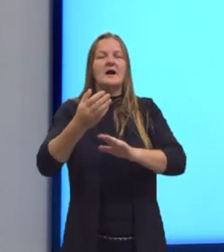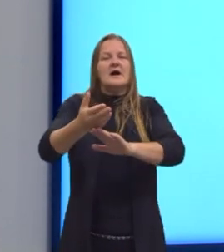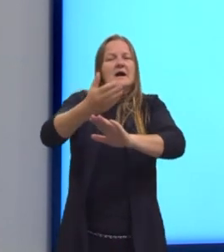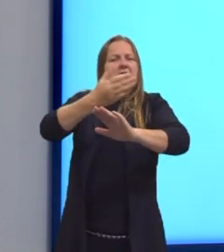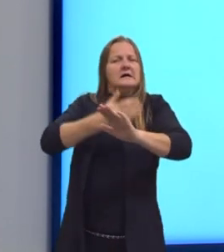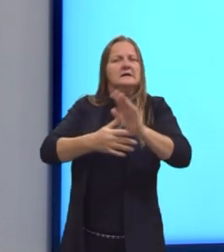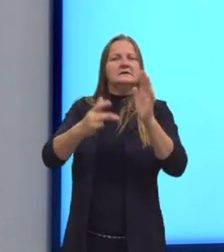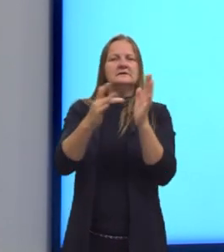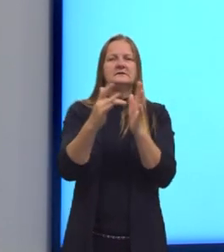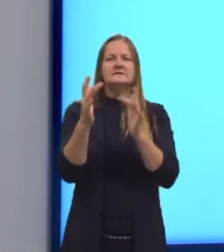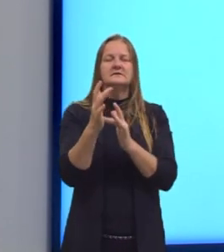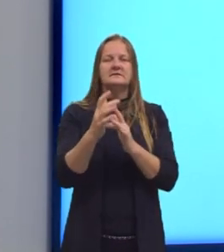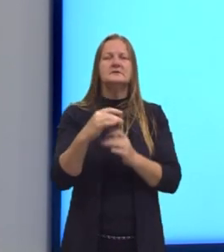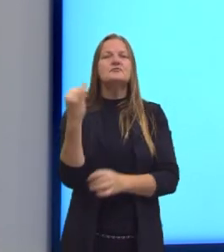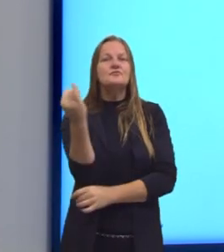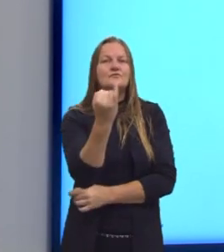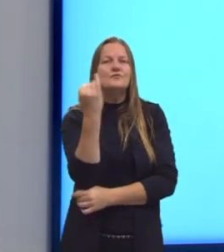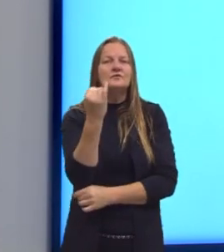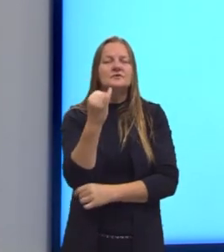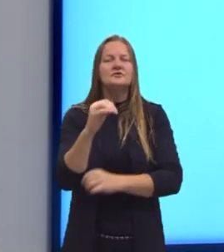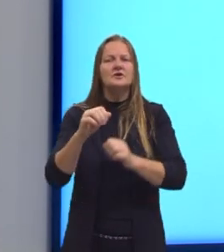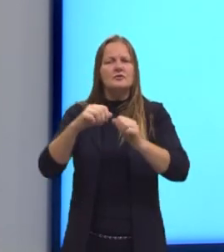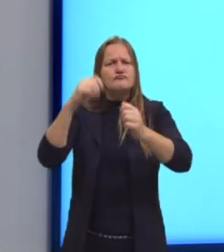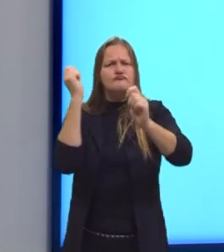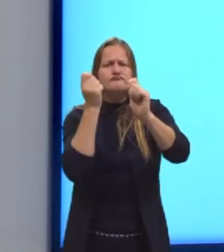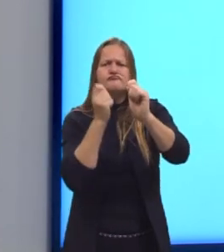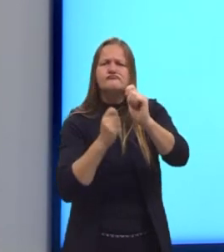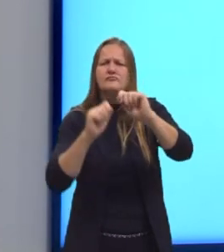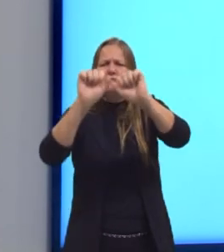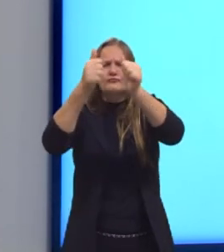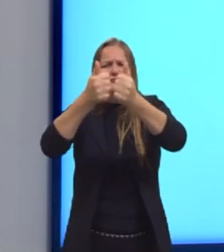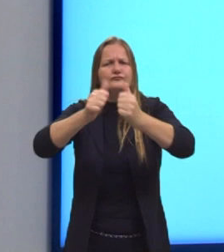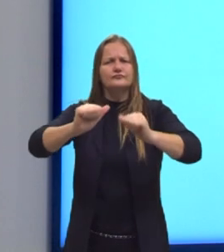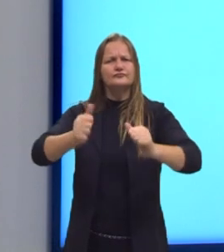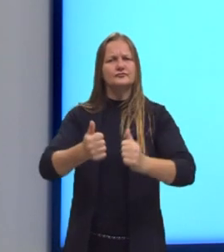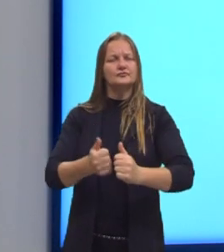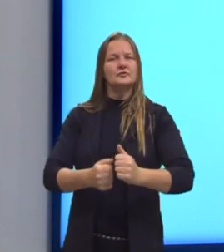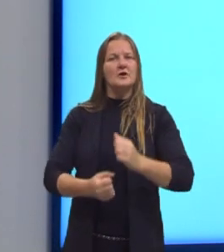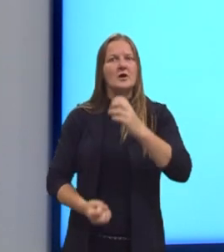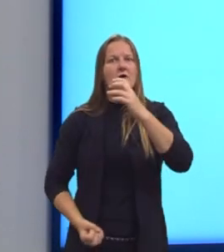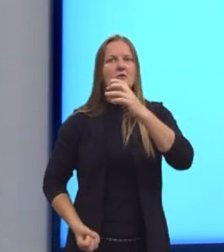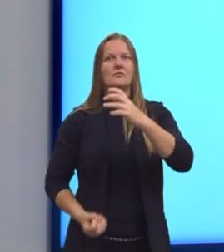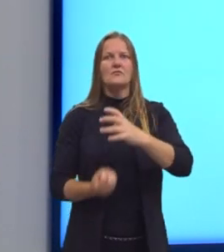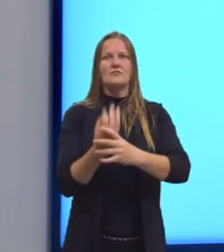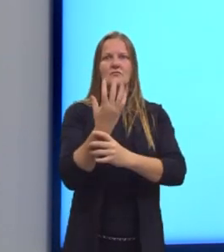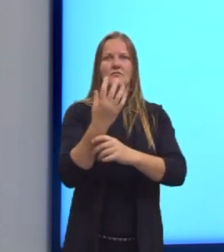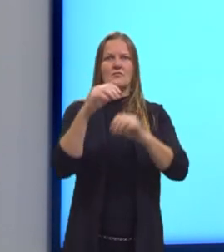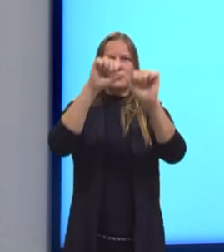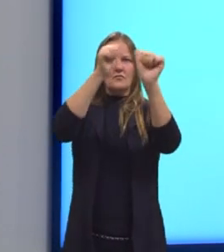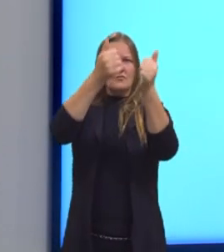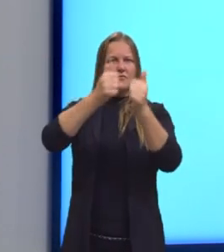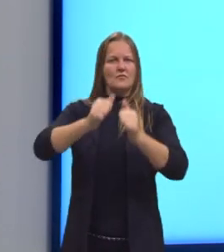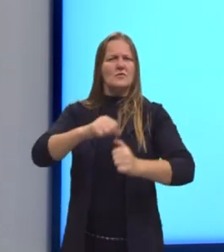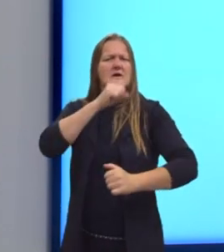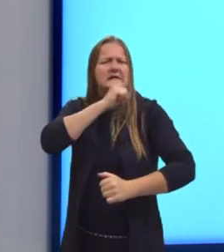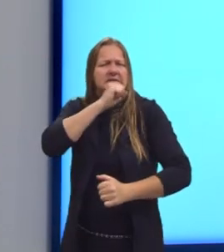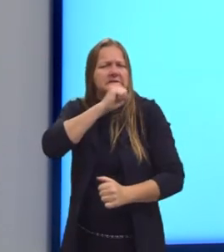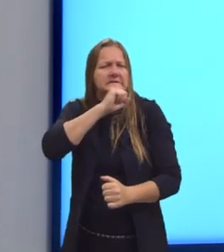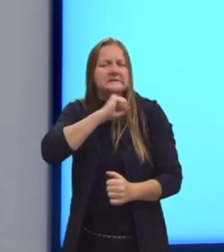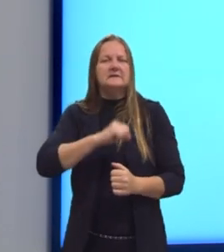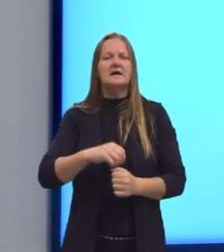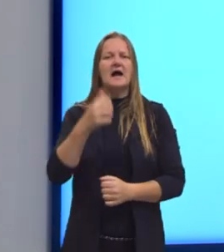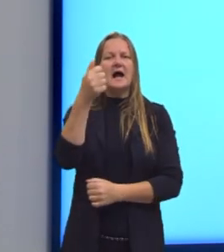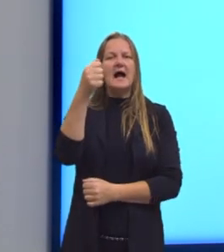Ele era, então, um importante escultor grego, autor de uma das mais conhecidas estátuas da Antiguidade, a